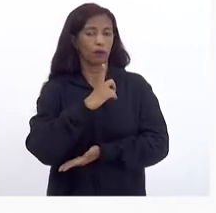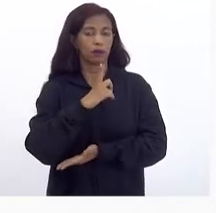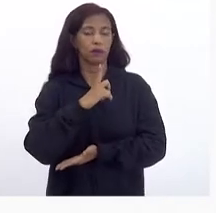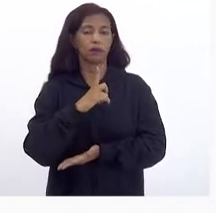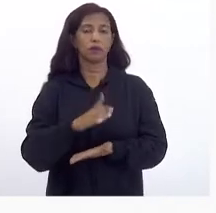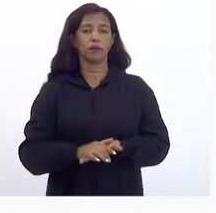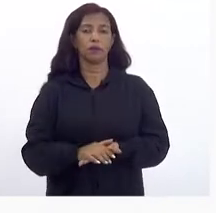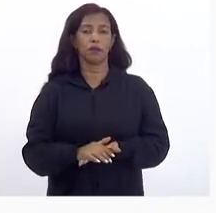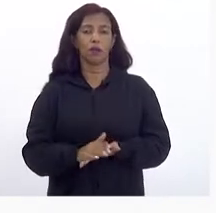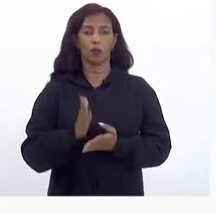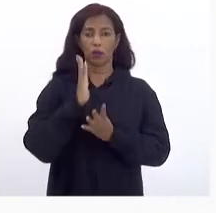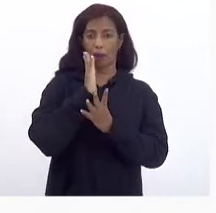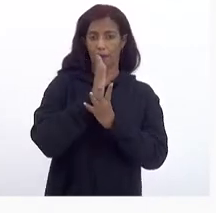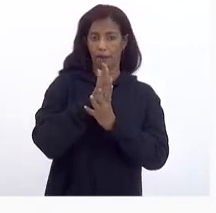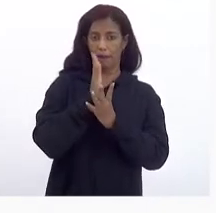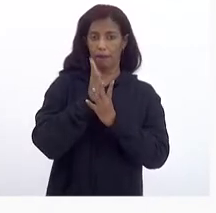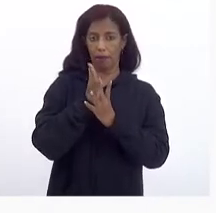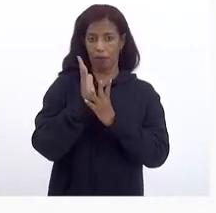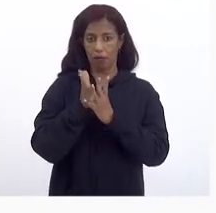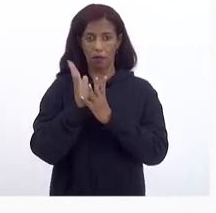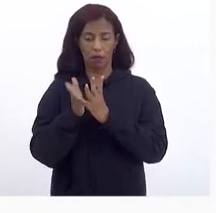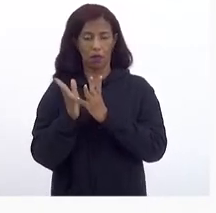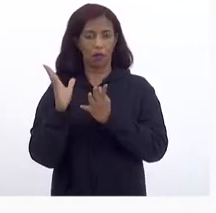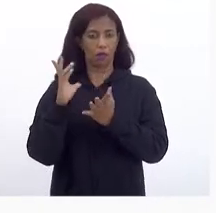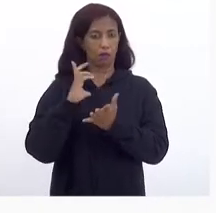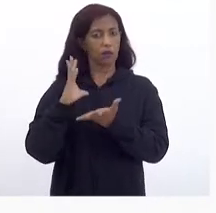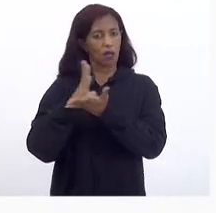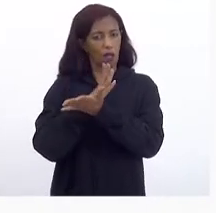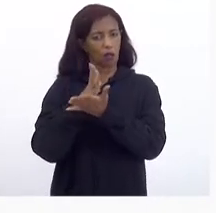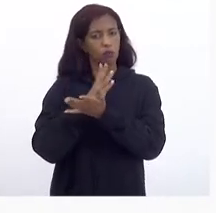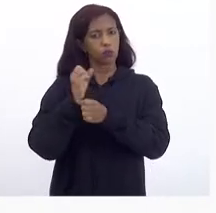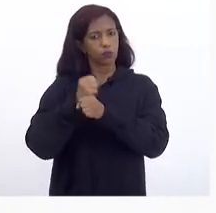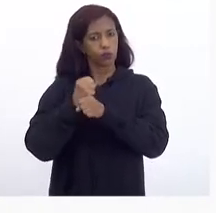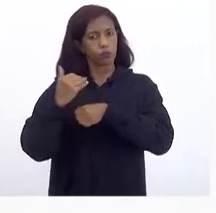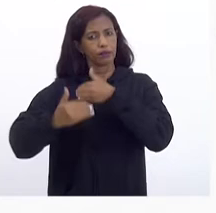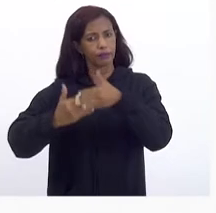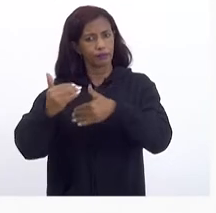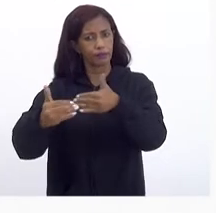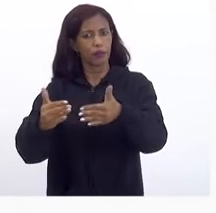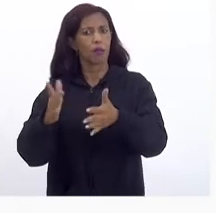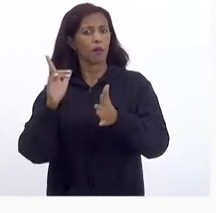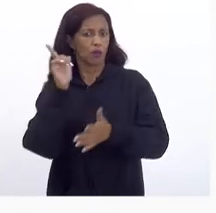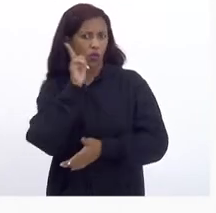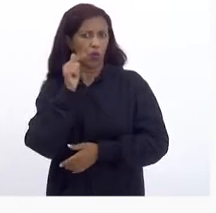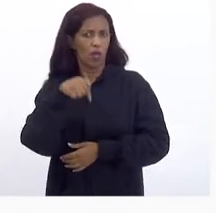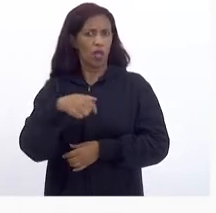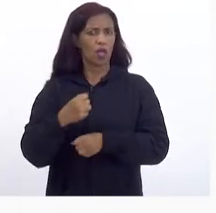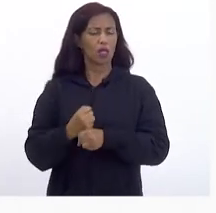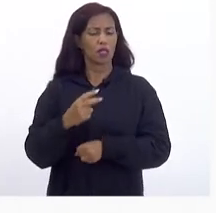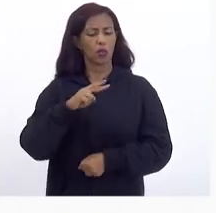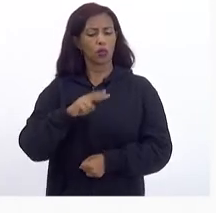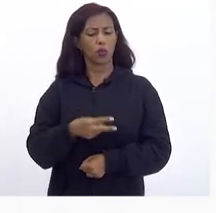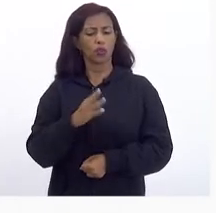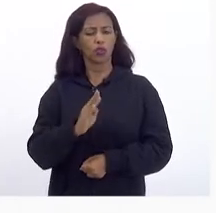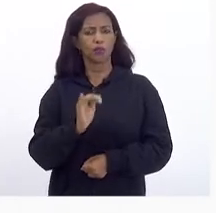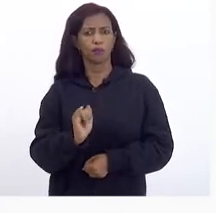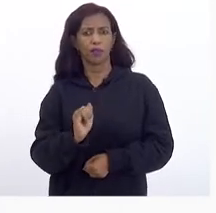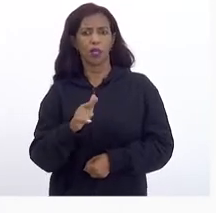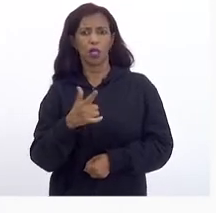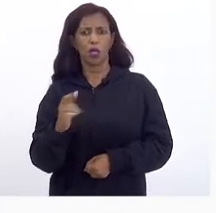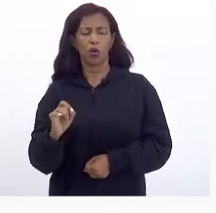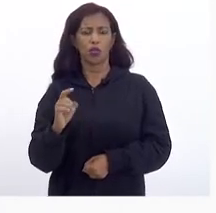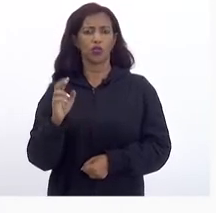Que está parcelado Que vai ter Por alguns anos Mas a gente Já arrecadou Esse ano 2 bilhões De reais